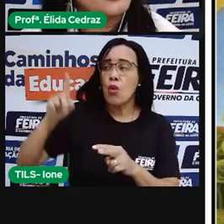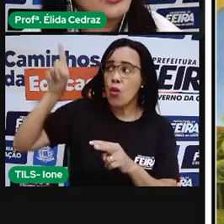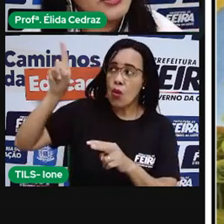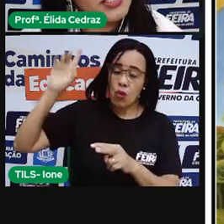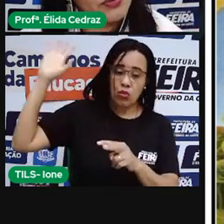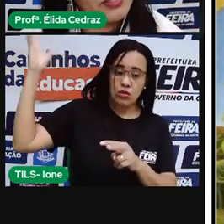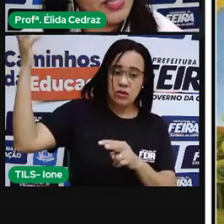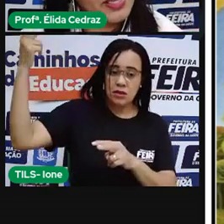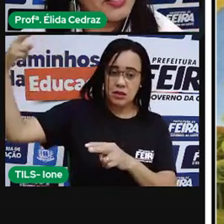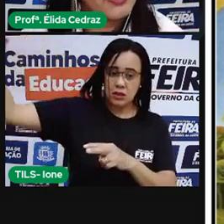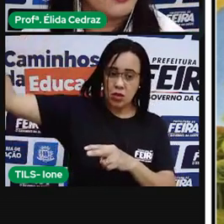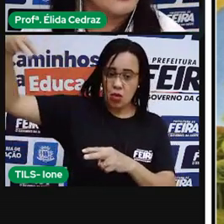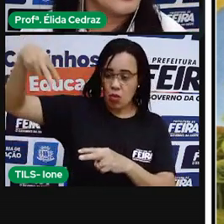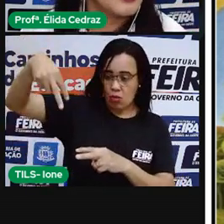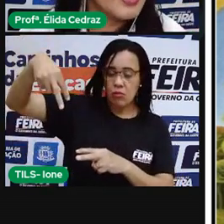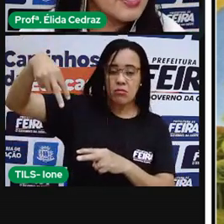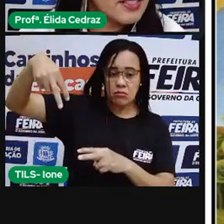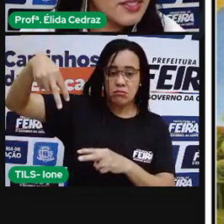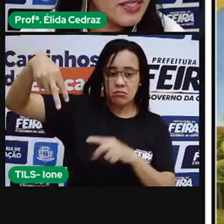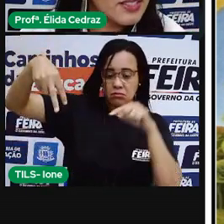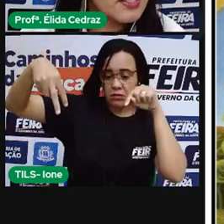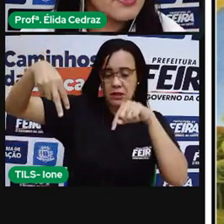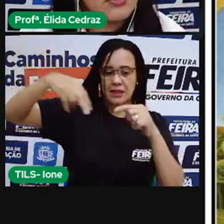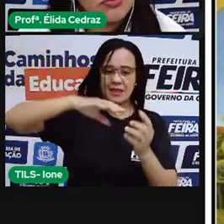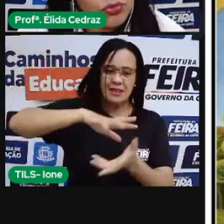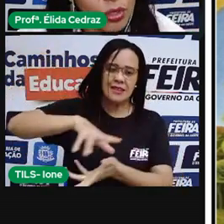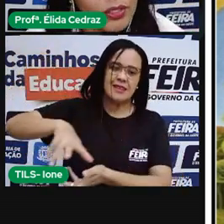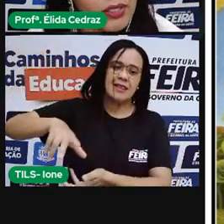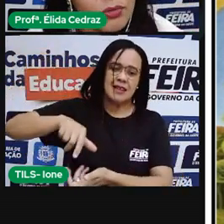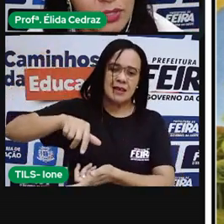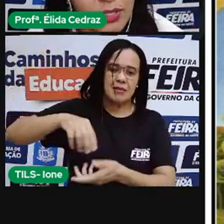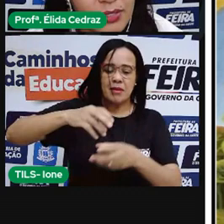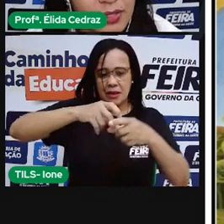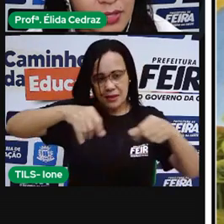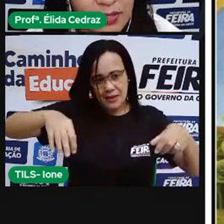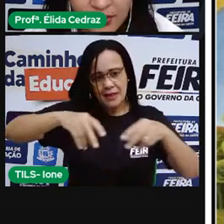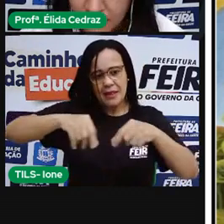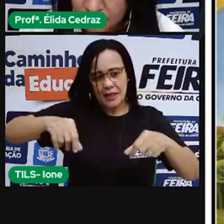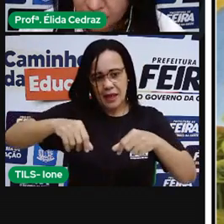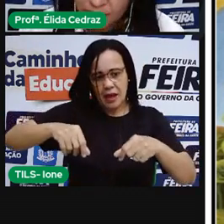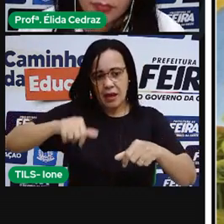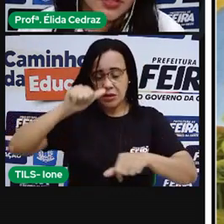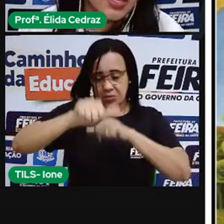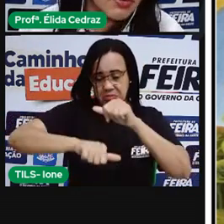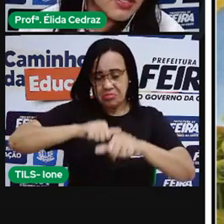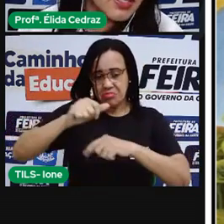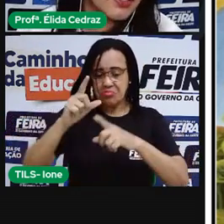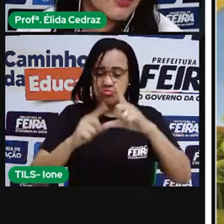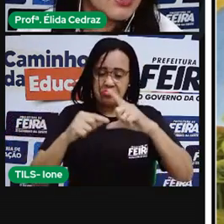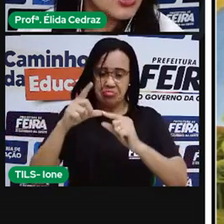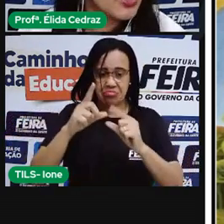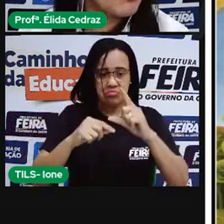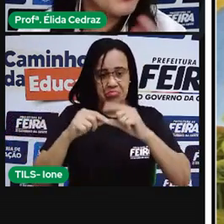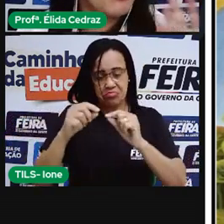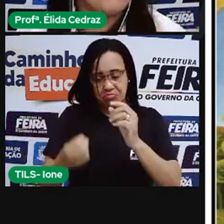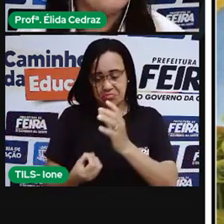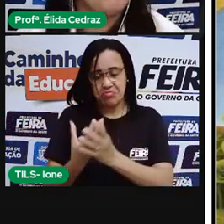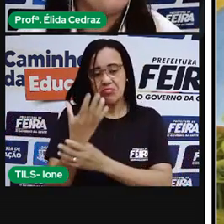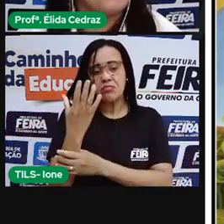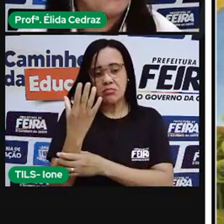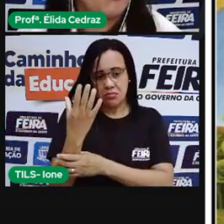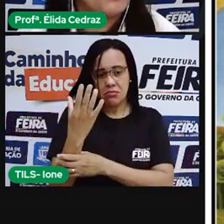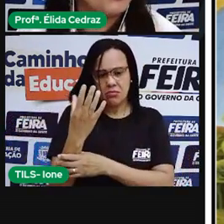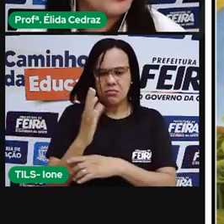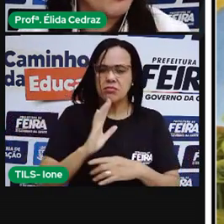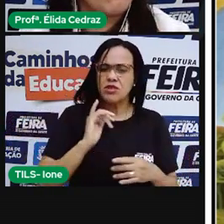olhar em direção à terra. Essas crianças tornaram-se estrelas. E você? Já ouviu algum